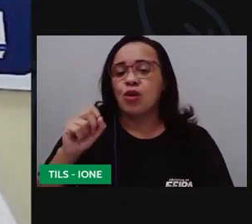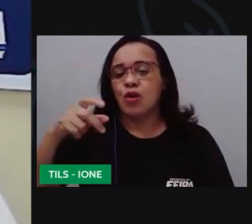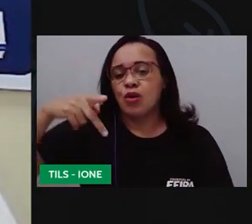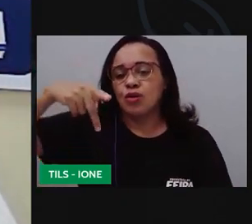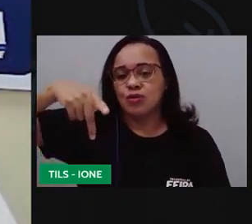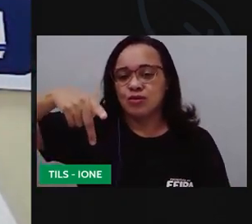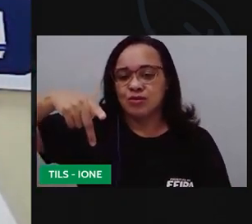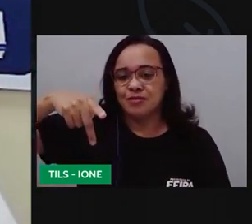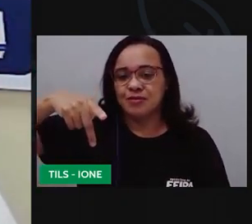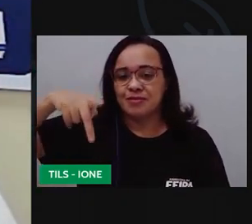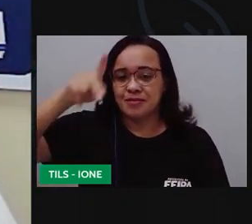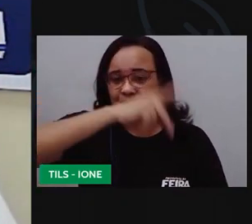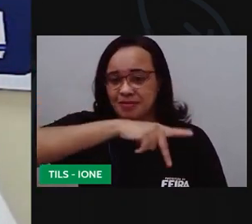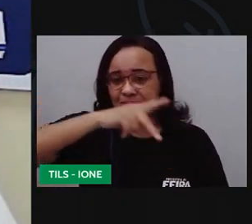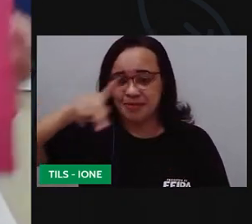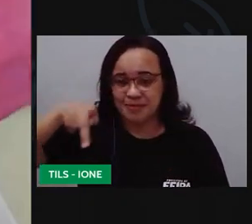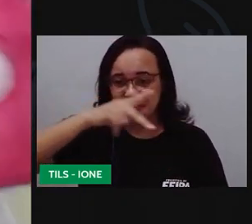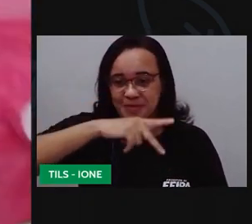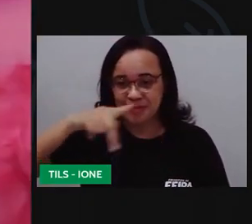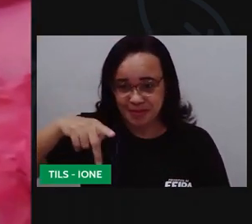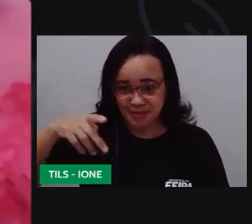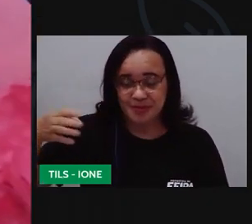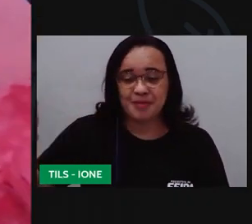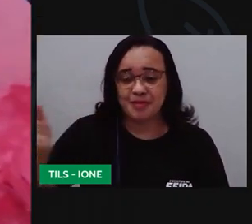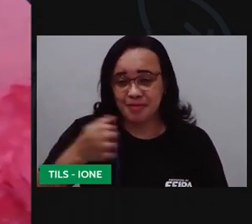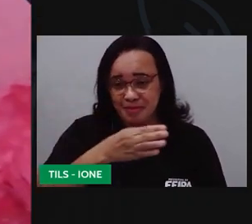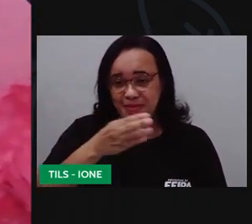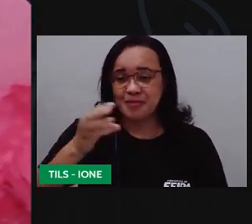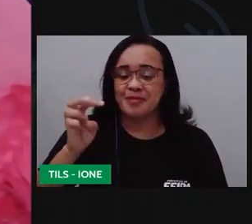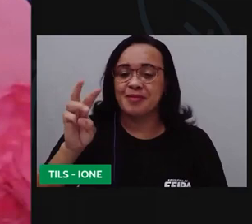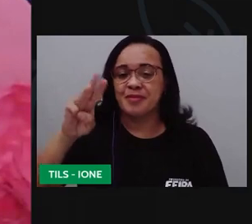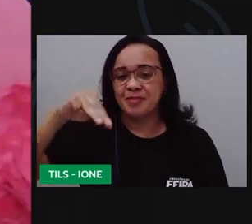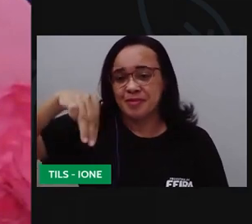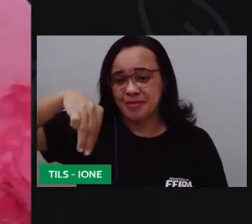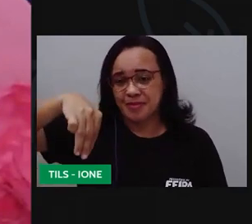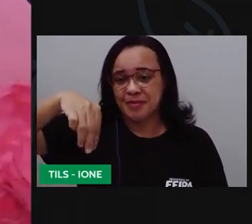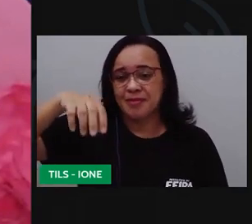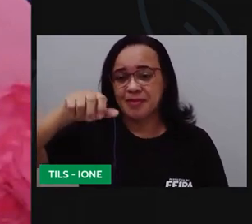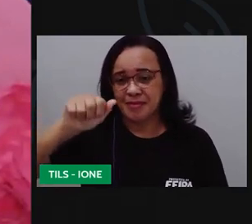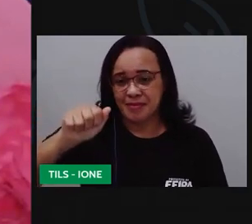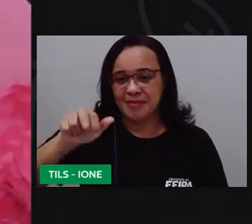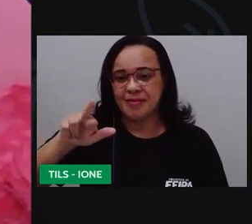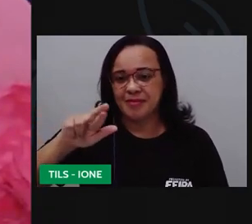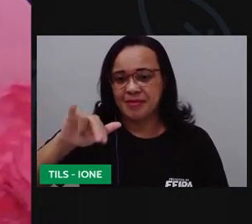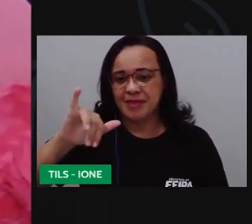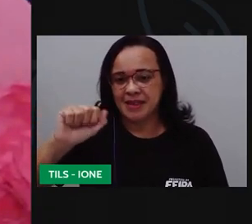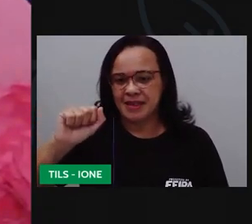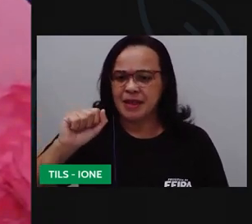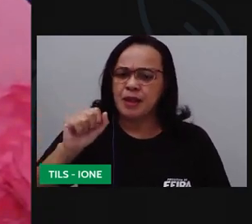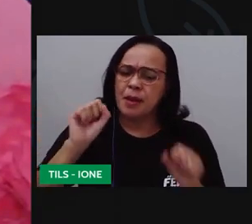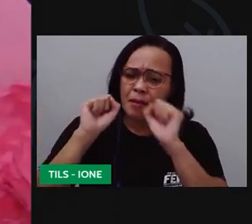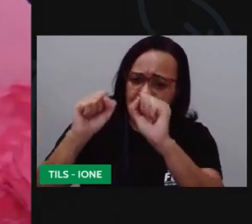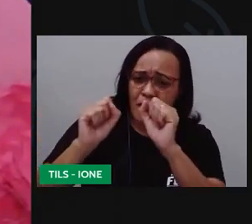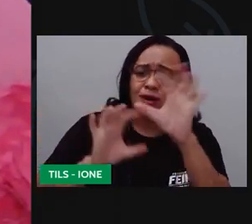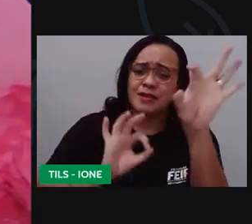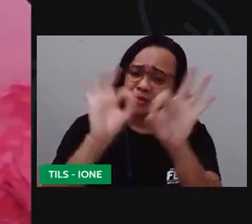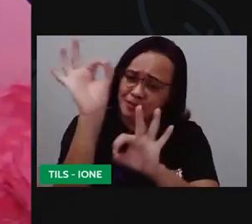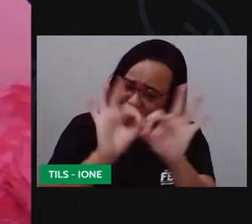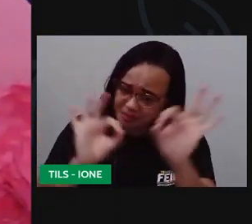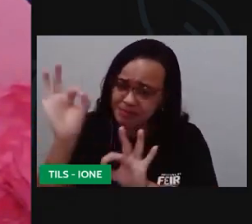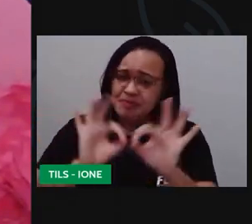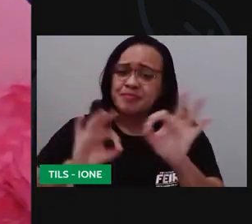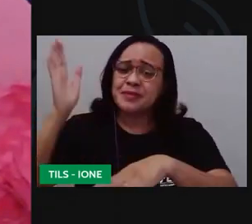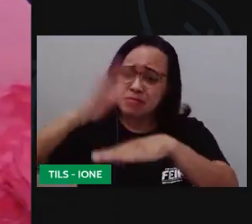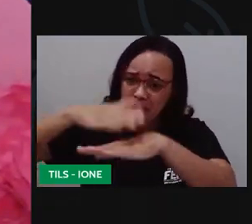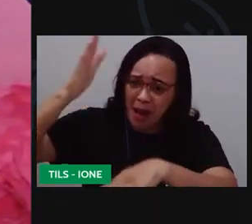show da Pro Maria posso enfeitar mais isso aqui? posso posso inclusive ó já